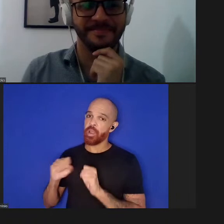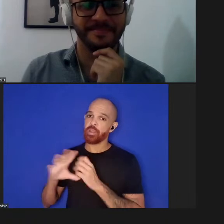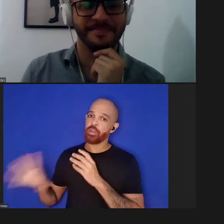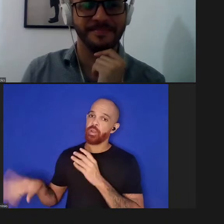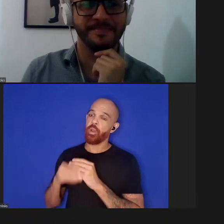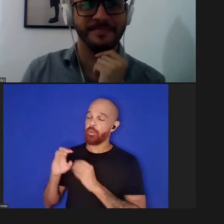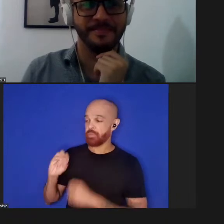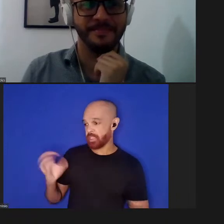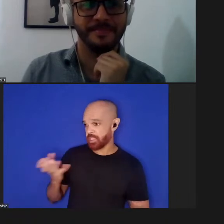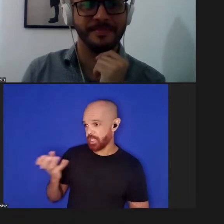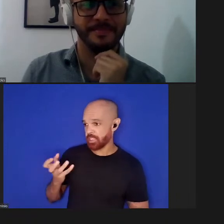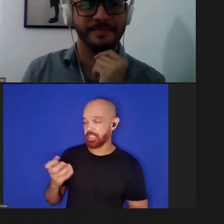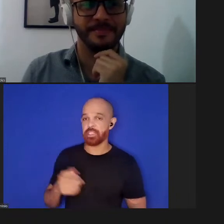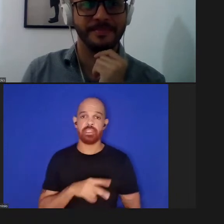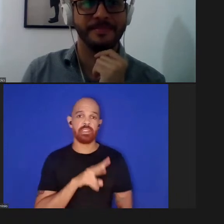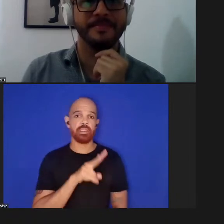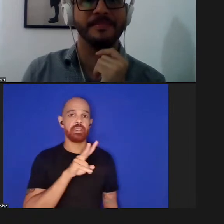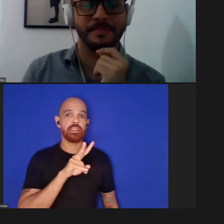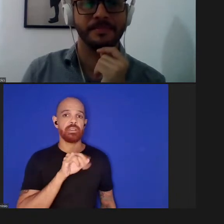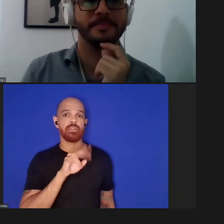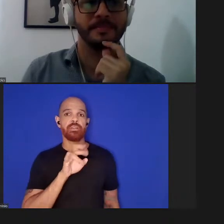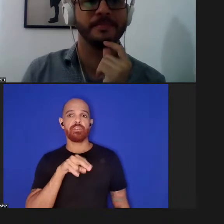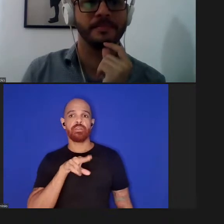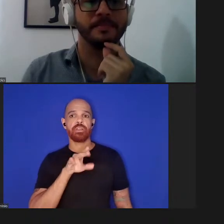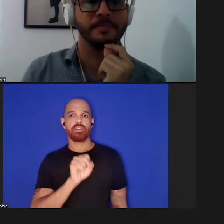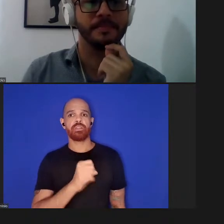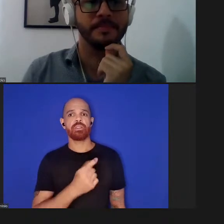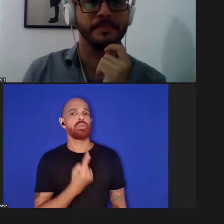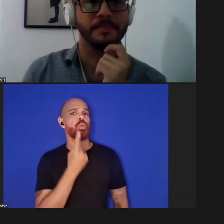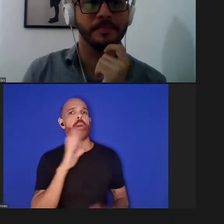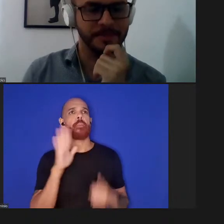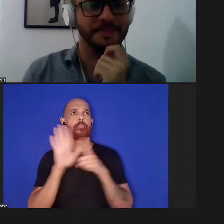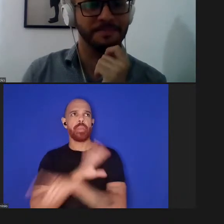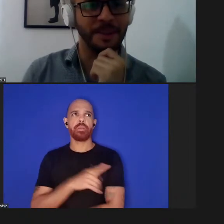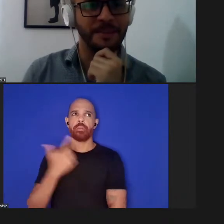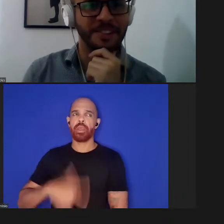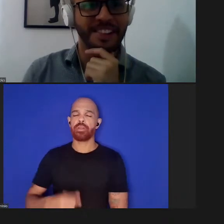quiser e Vinícius deixa mais uma pergunta para ele pelo menos mais uma